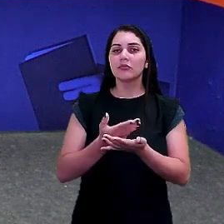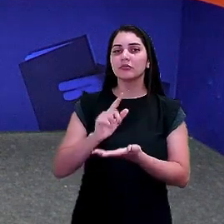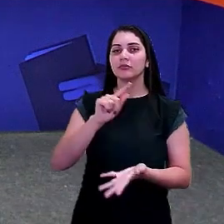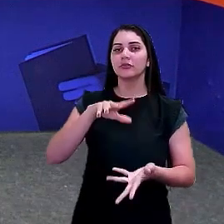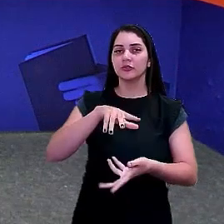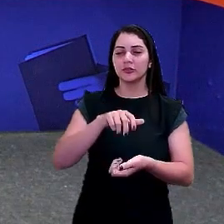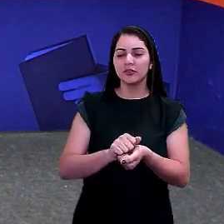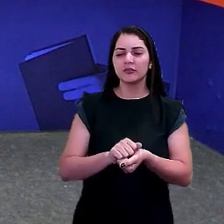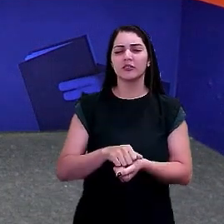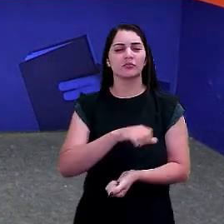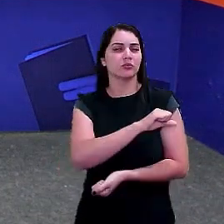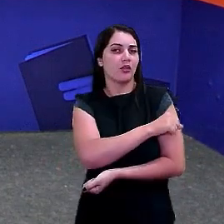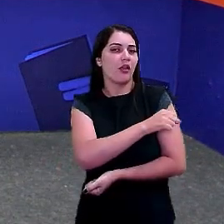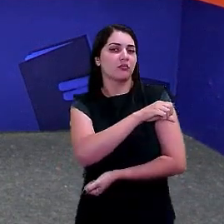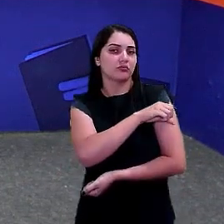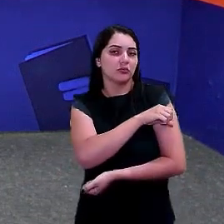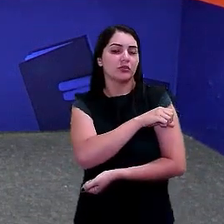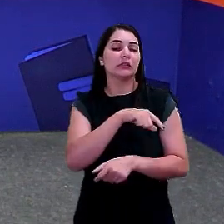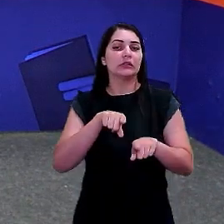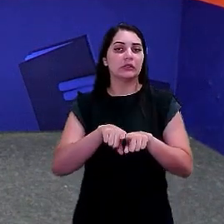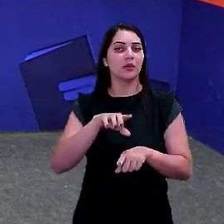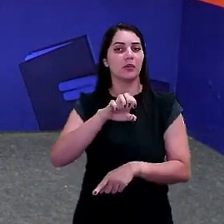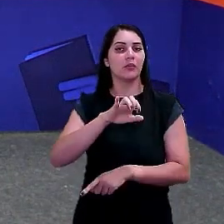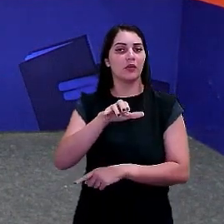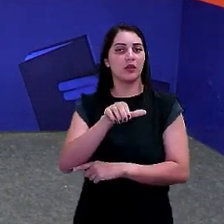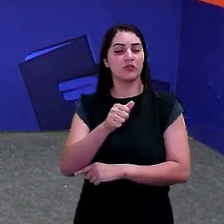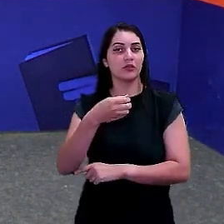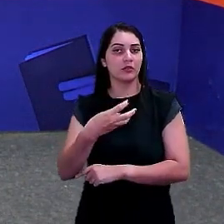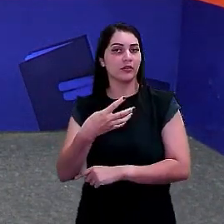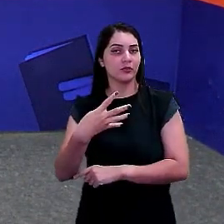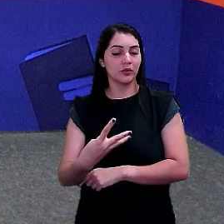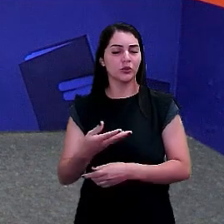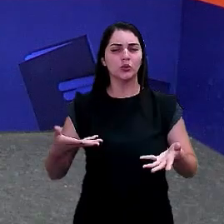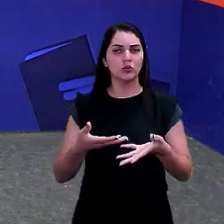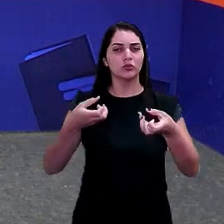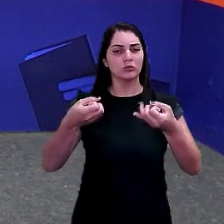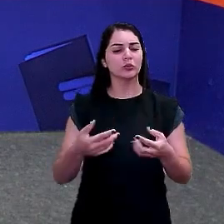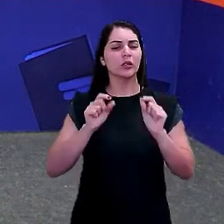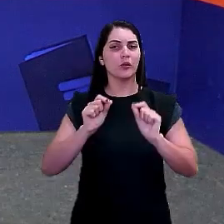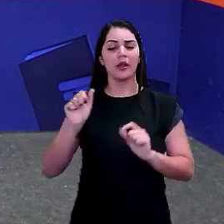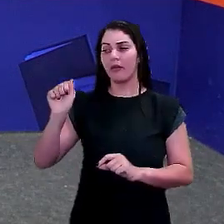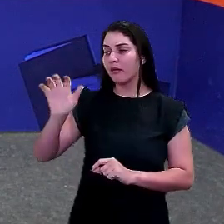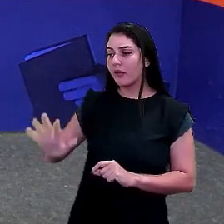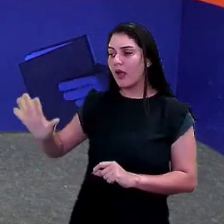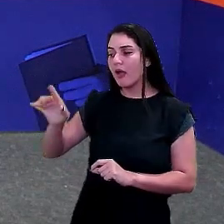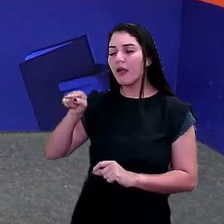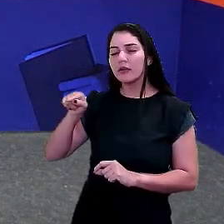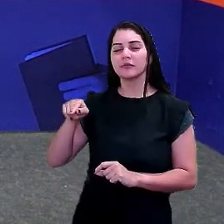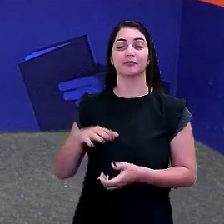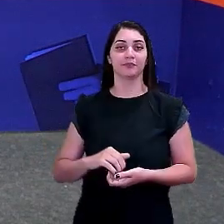essa aula vai para o oitavo e nono ano e também para o Asia 13 e 4. E hoje nós vamos falar sobre a Ásia, o continente